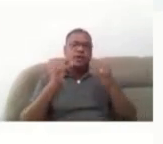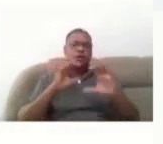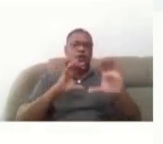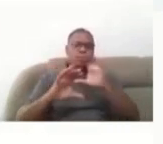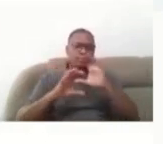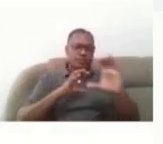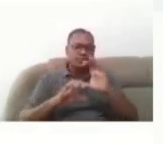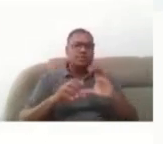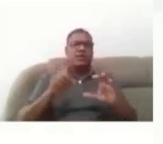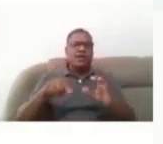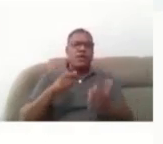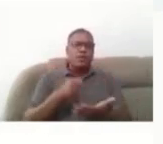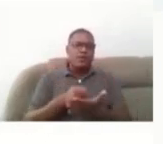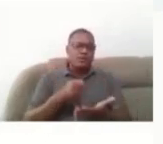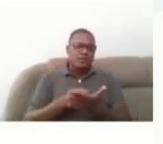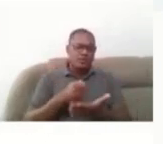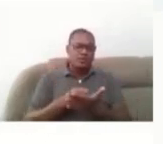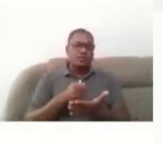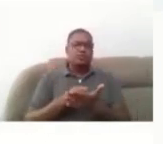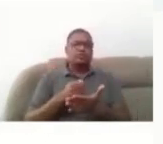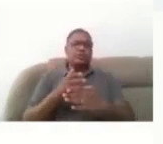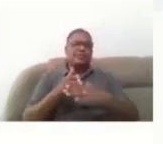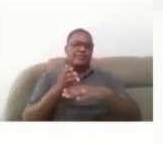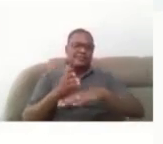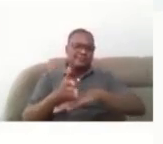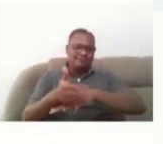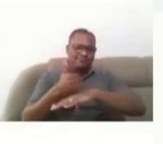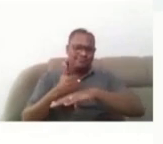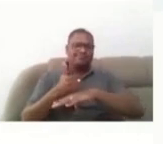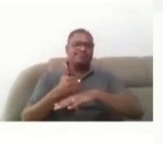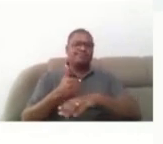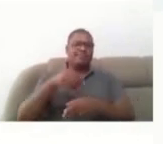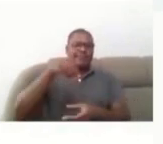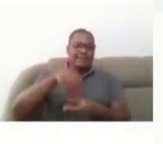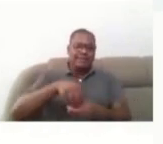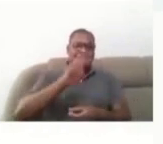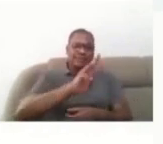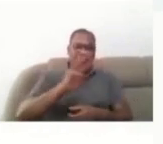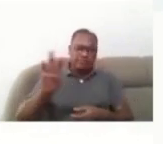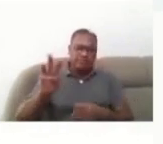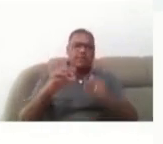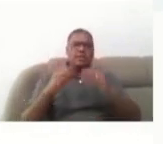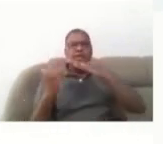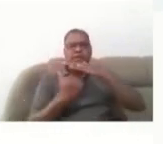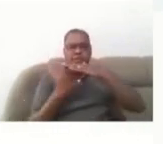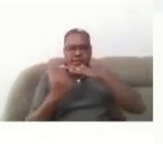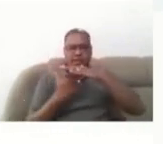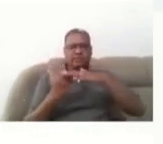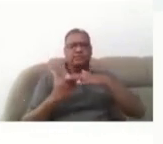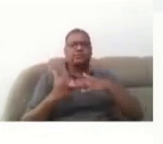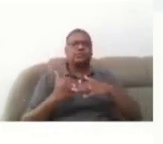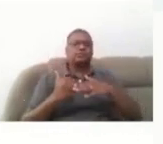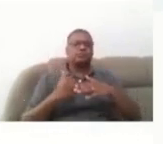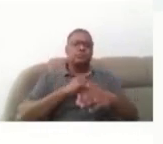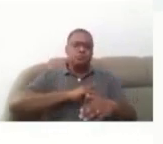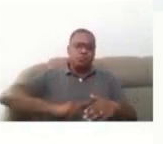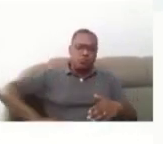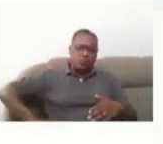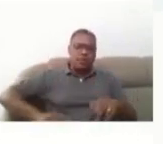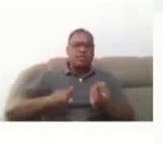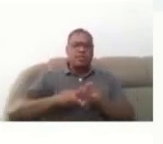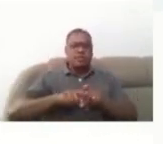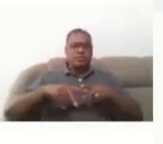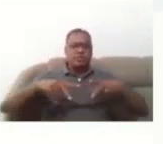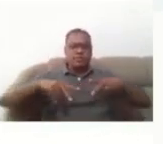acessibilidade nos sítios da internet, tanto para empresas públicas como privadas. e nós estamos